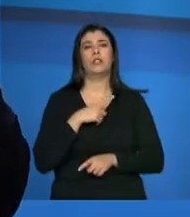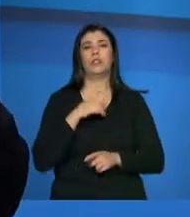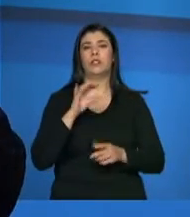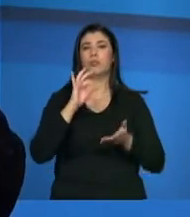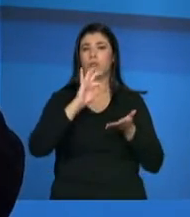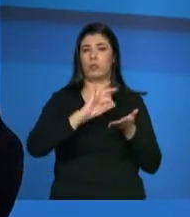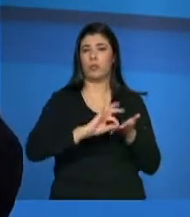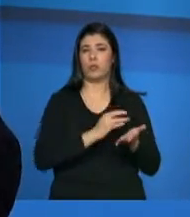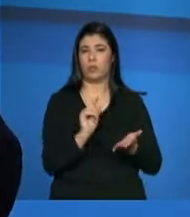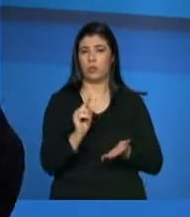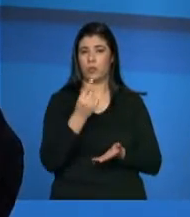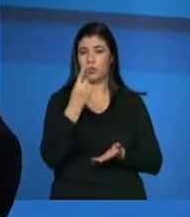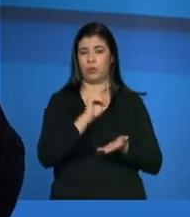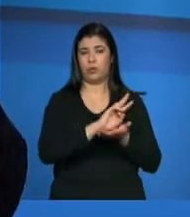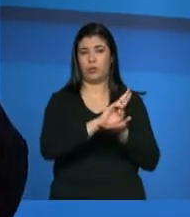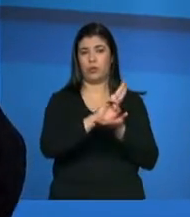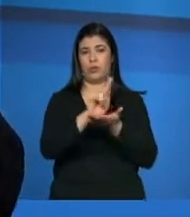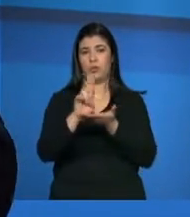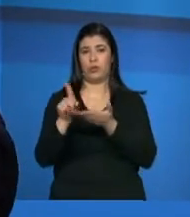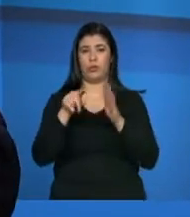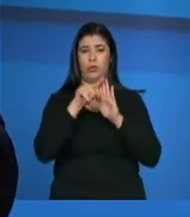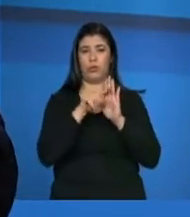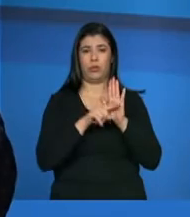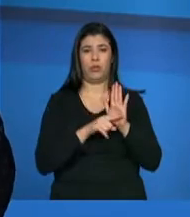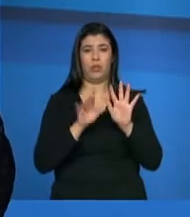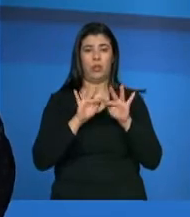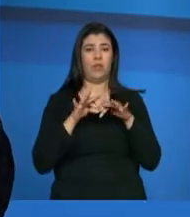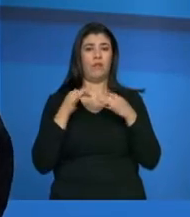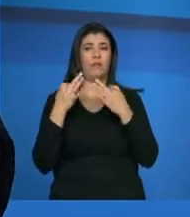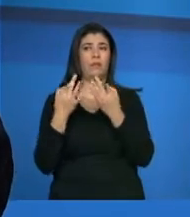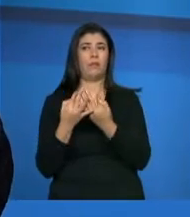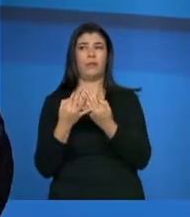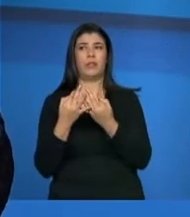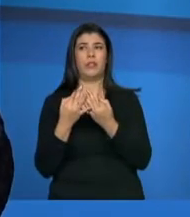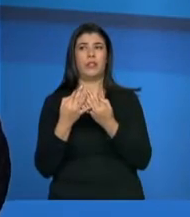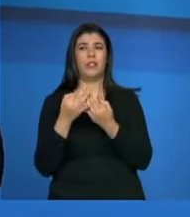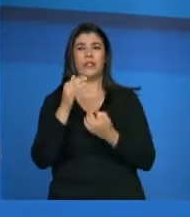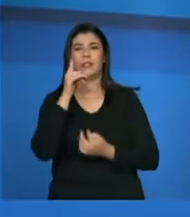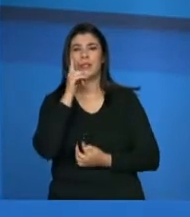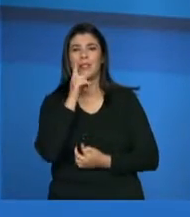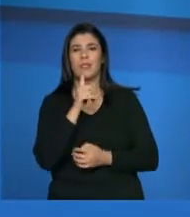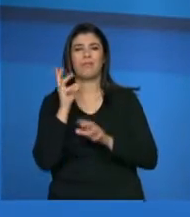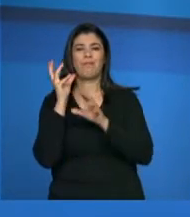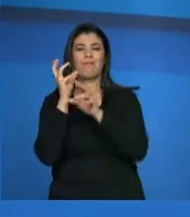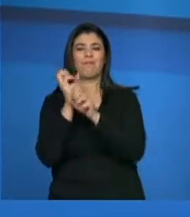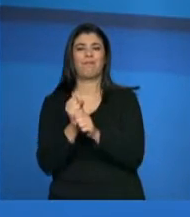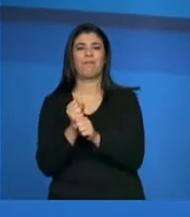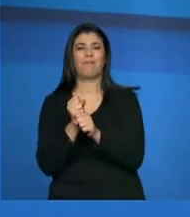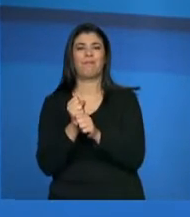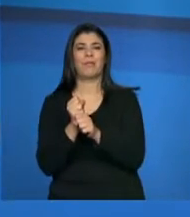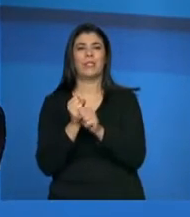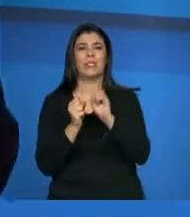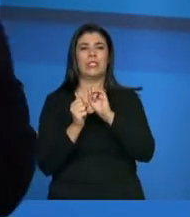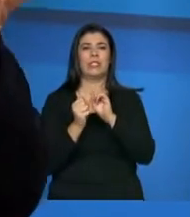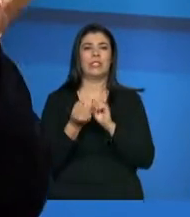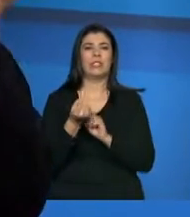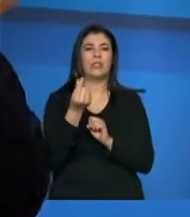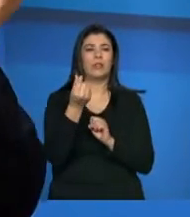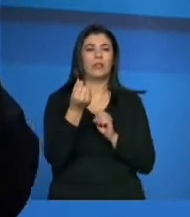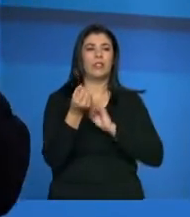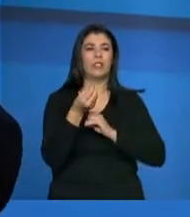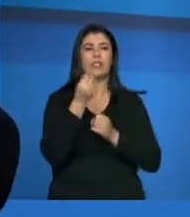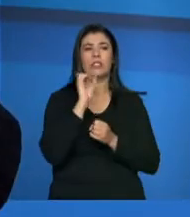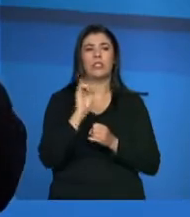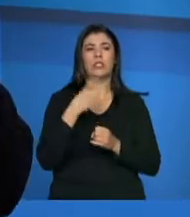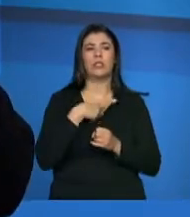é utilizado por vários programas, a família não consegue fazer aquela conta assim, não, mas será que se eu der essa informação,